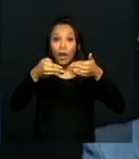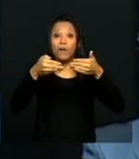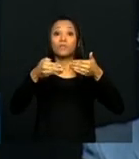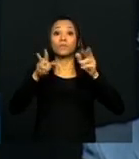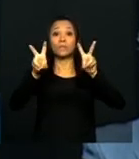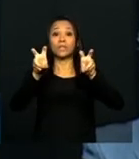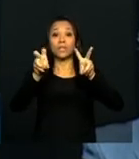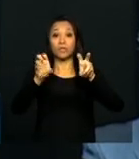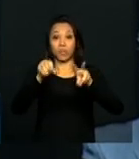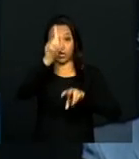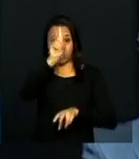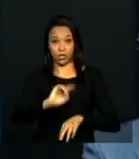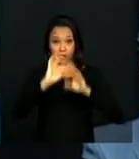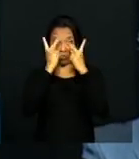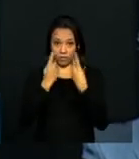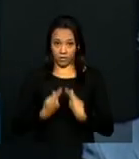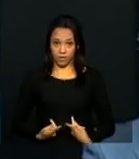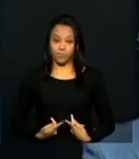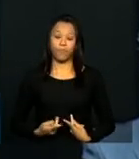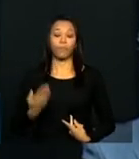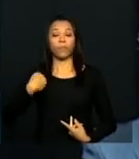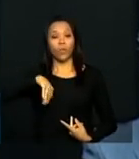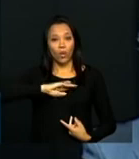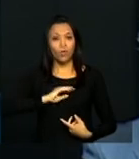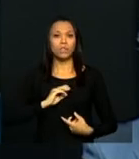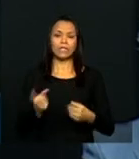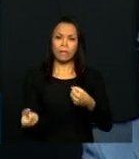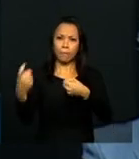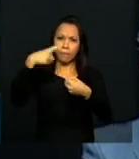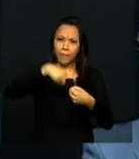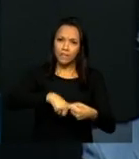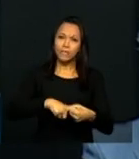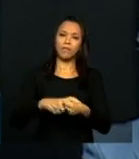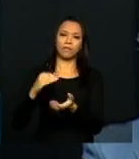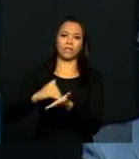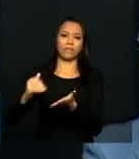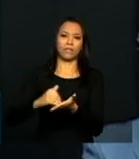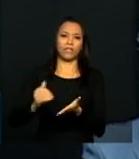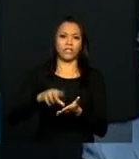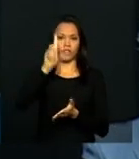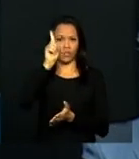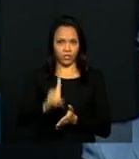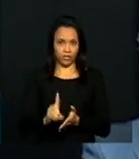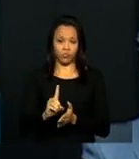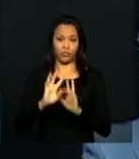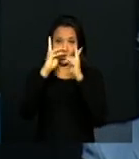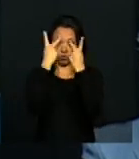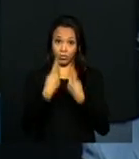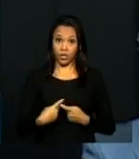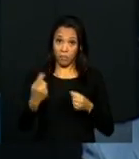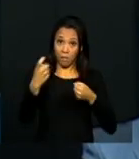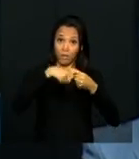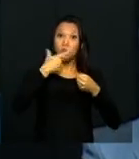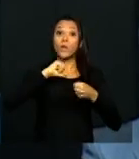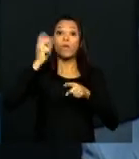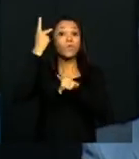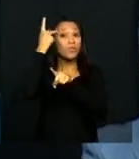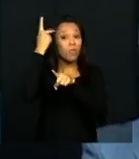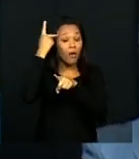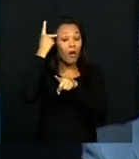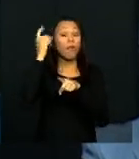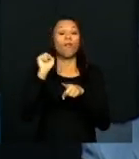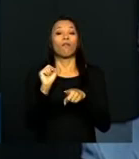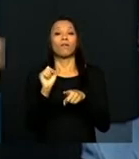Estamos, nesse momento, desenvolvendo, em parceria com a Secretaria de Direitos Humanos e Cidadania da cidade de São Paulo, o mais ambicioso,